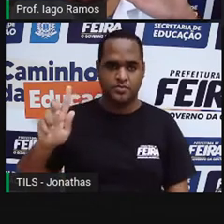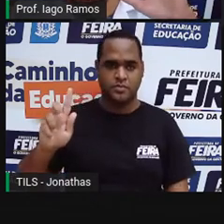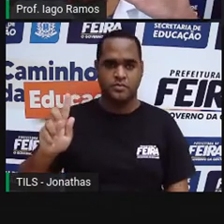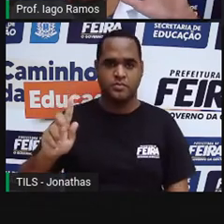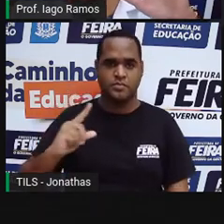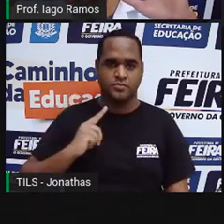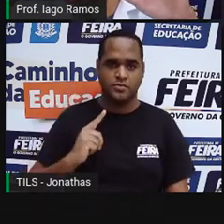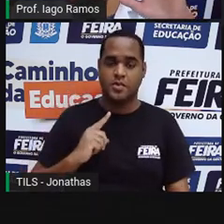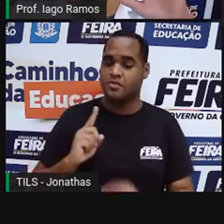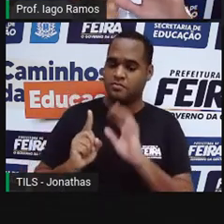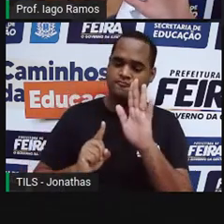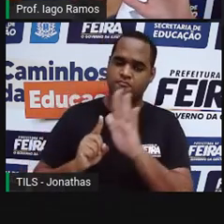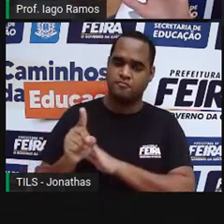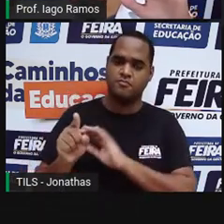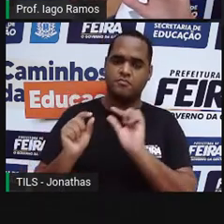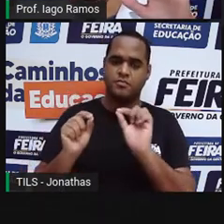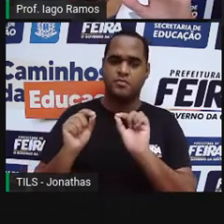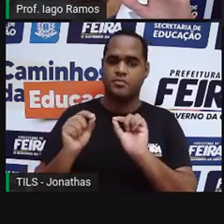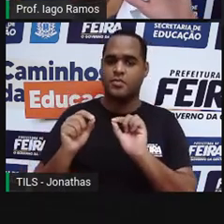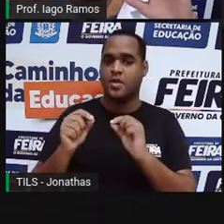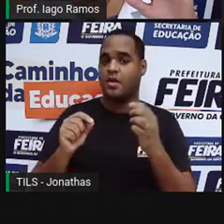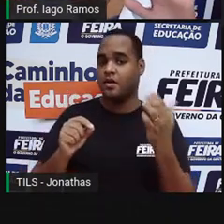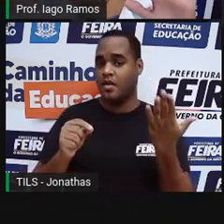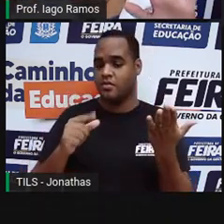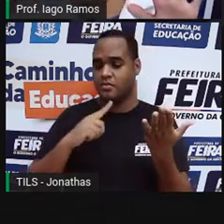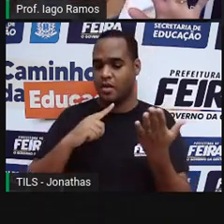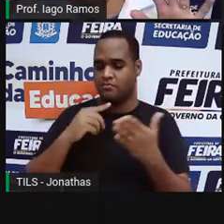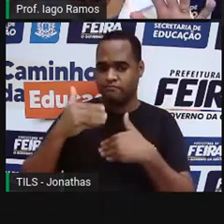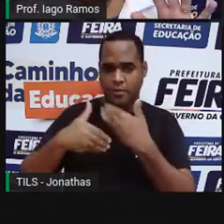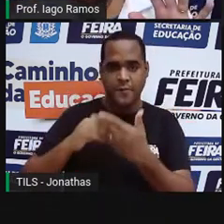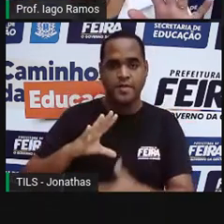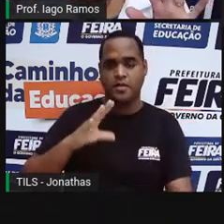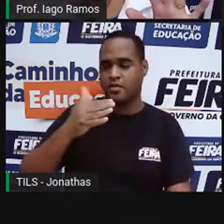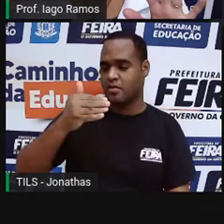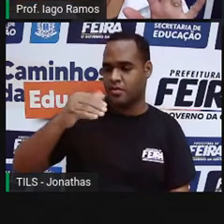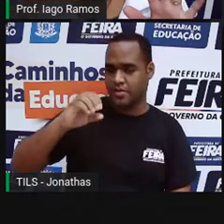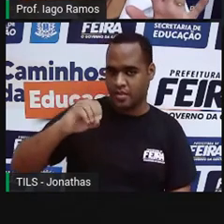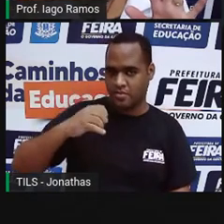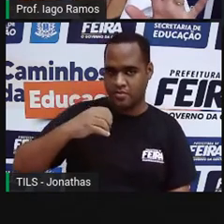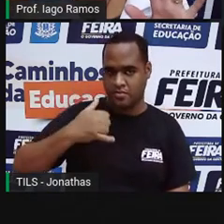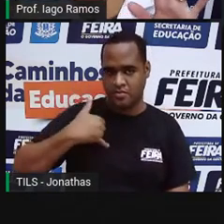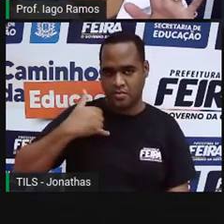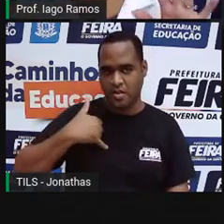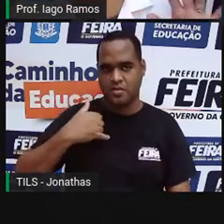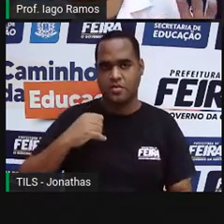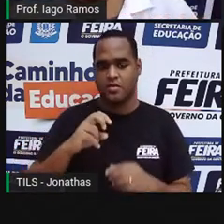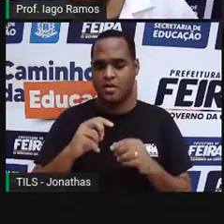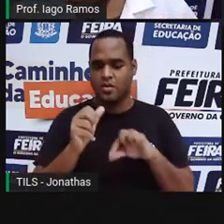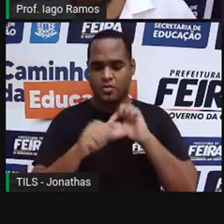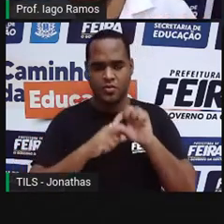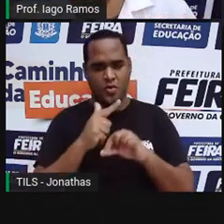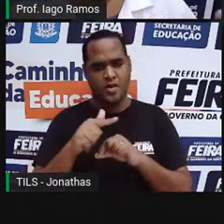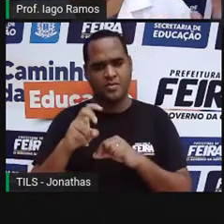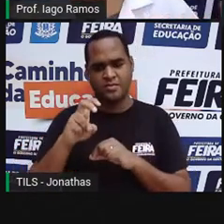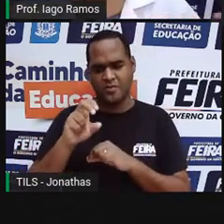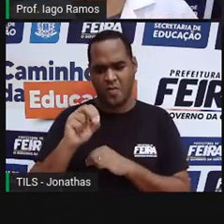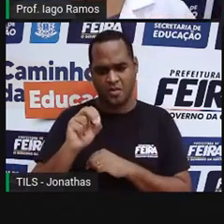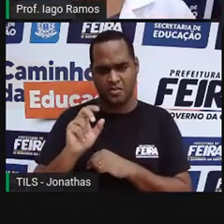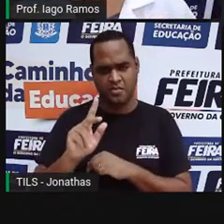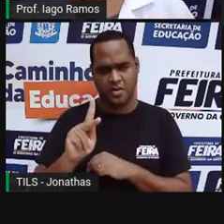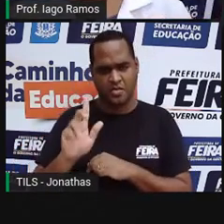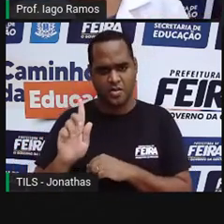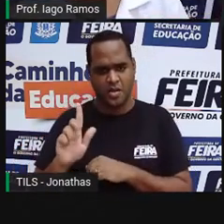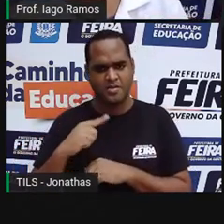está fazendo o seguinte, quando ele tiver 10, vai dobrar essa quantidade? Ou seja, 2 vezes 25 vai dar 50? É